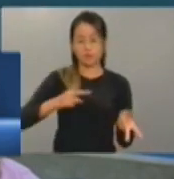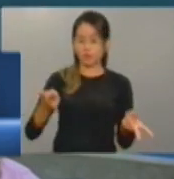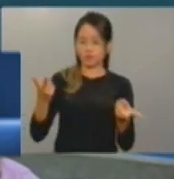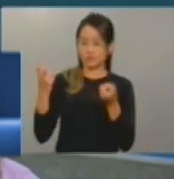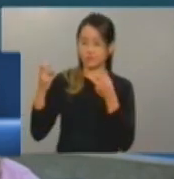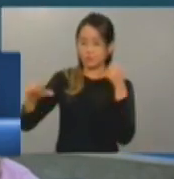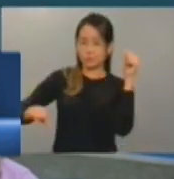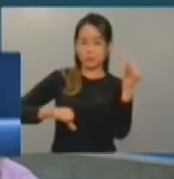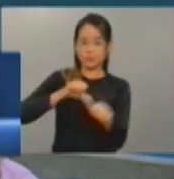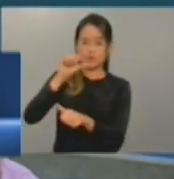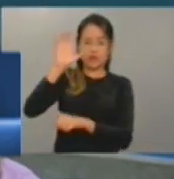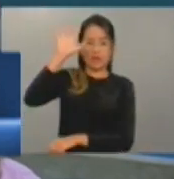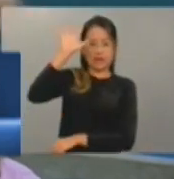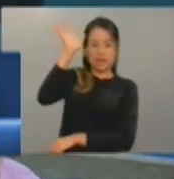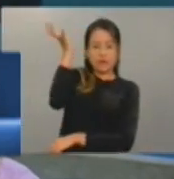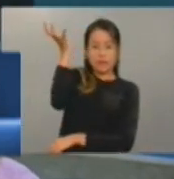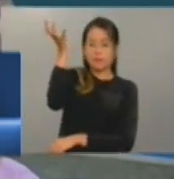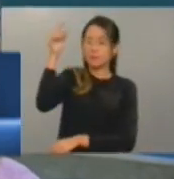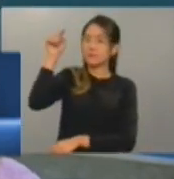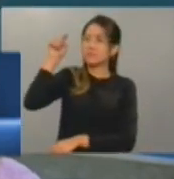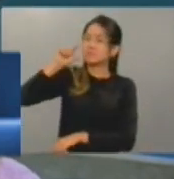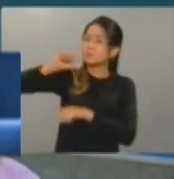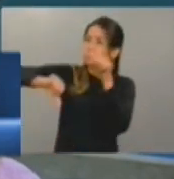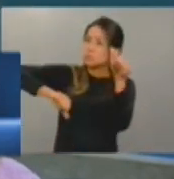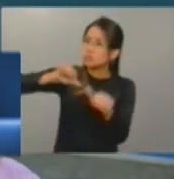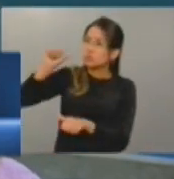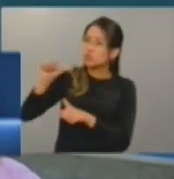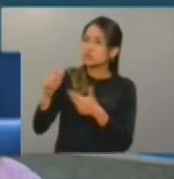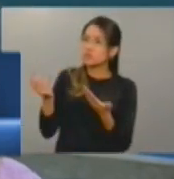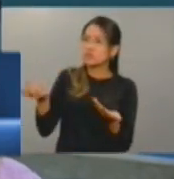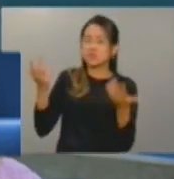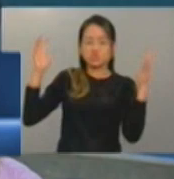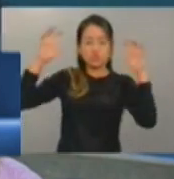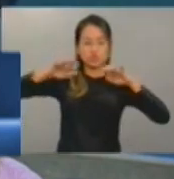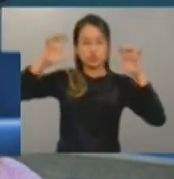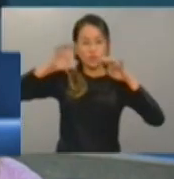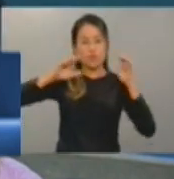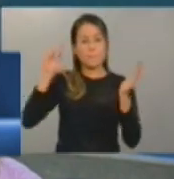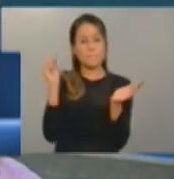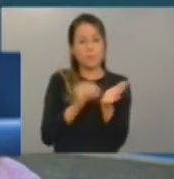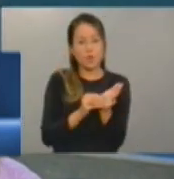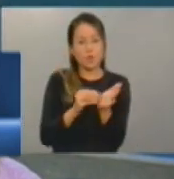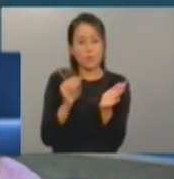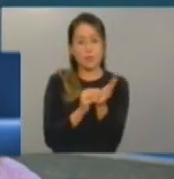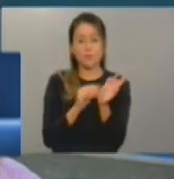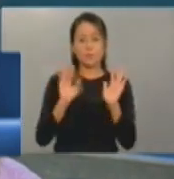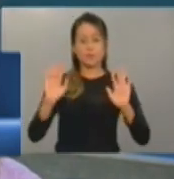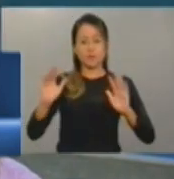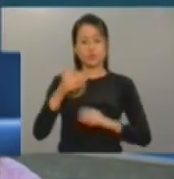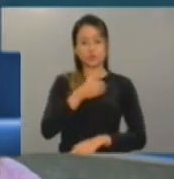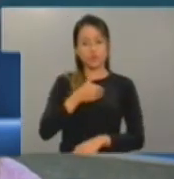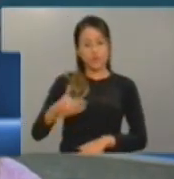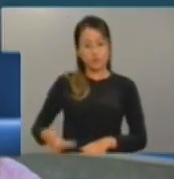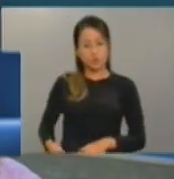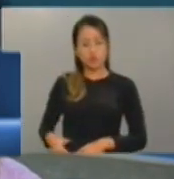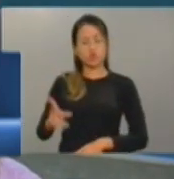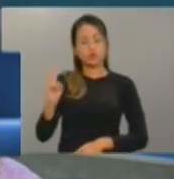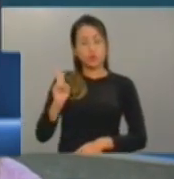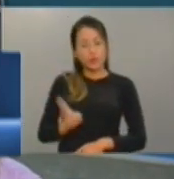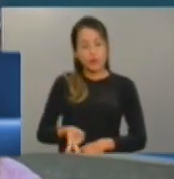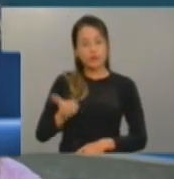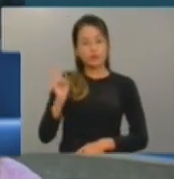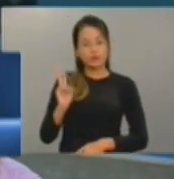climática, o agravamento da estiagem e o governo do Estado continua a impulsionar